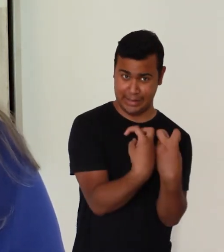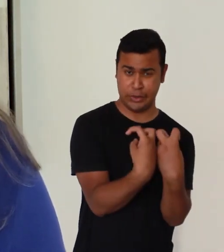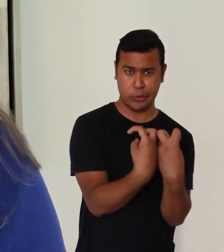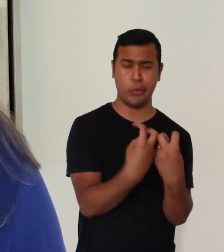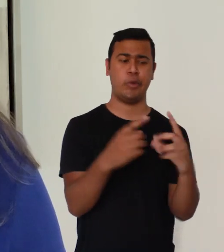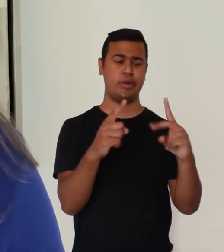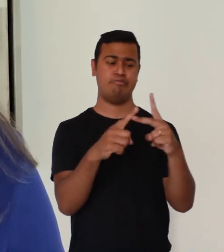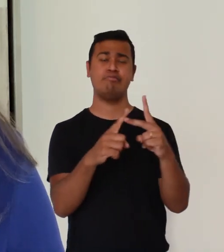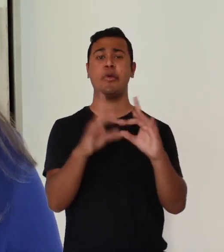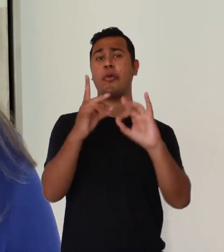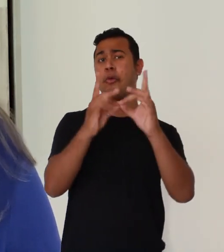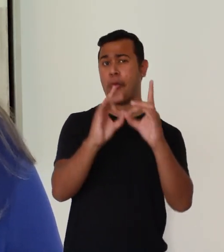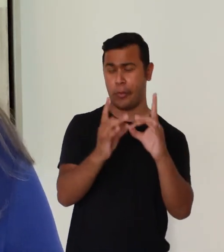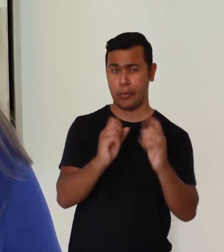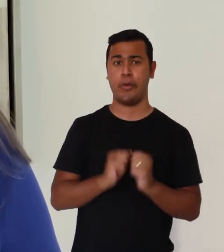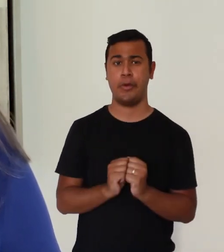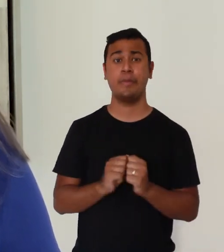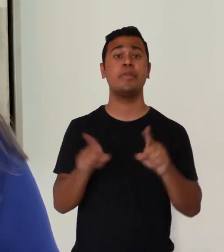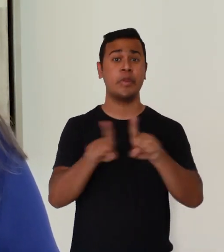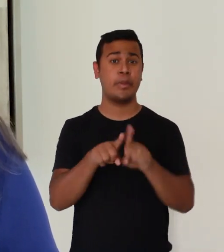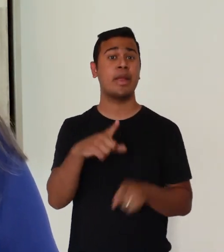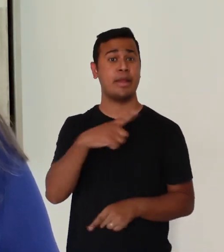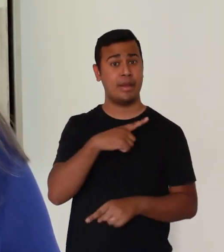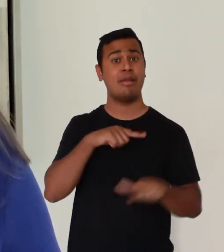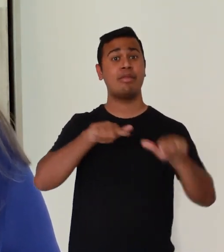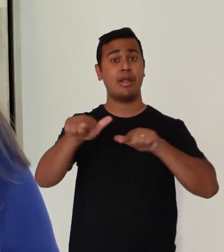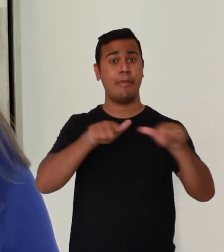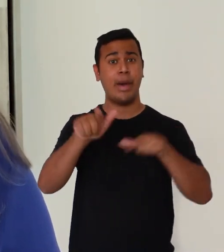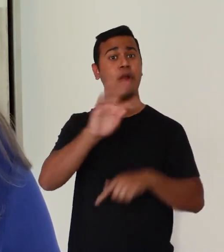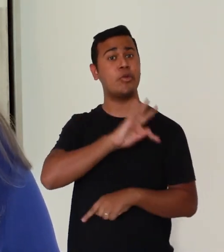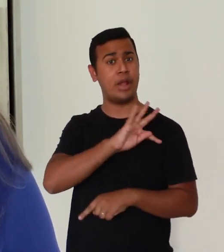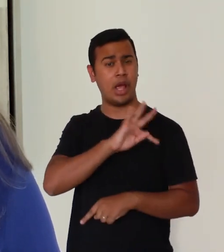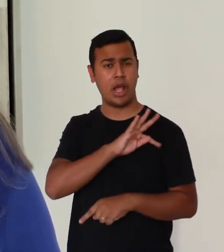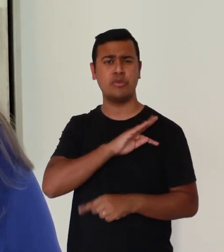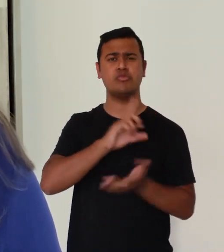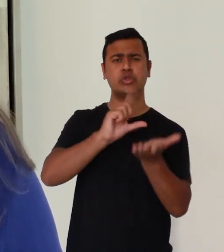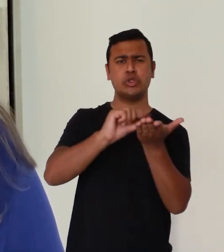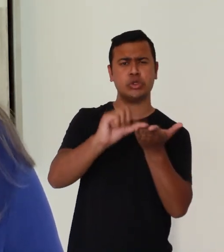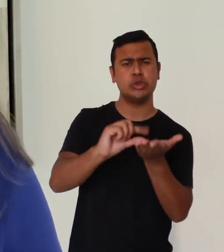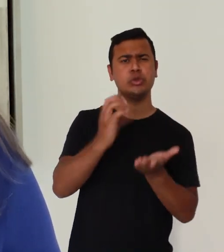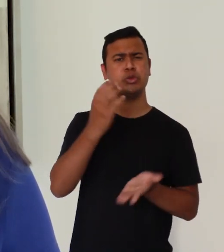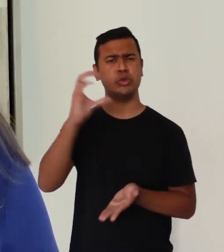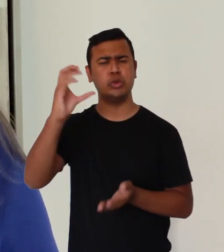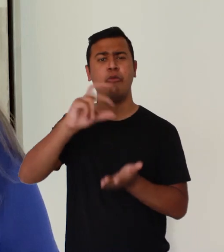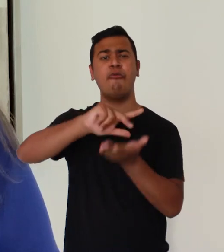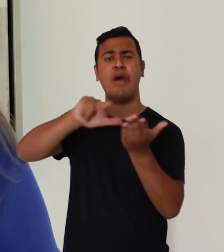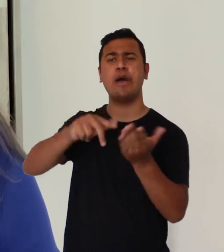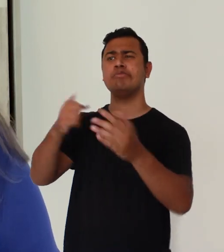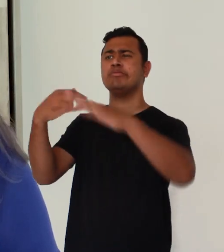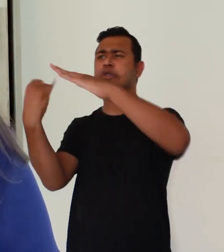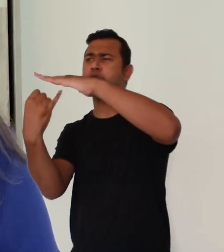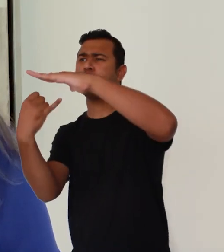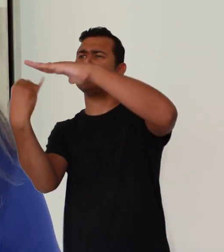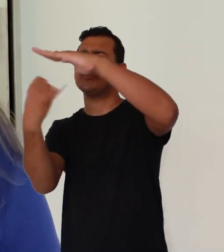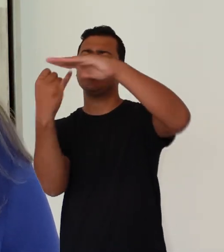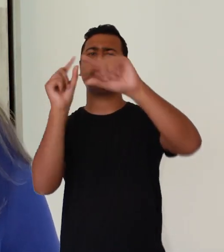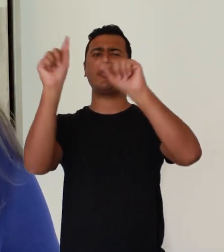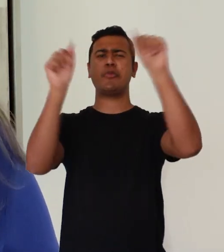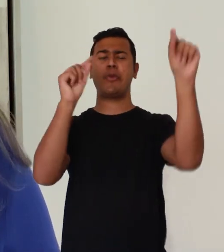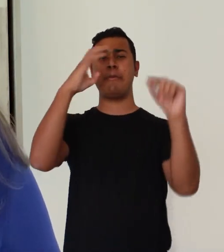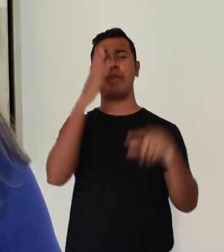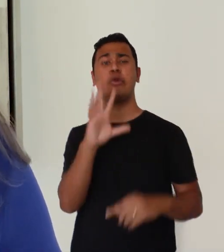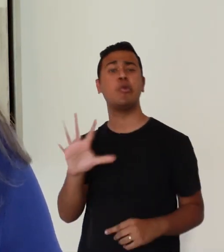redondas e workshops, nós teremos também a apresentação de trabalhos de diferentes instituições